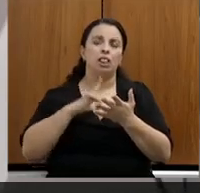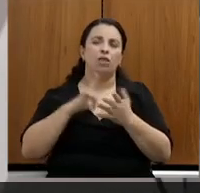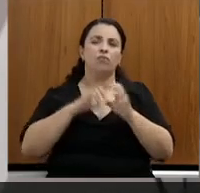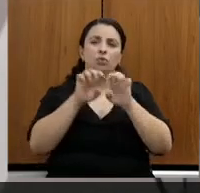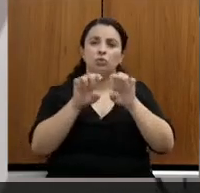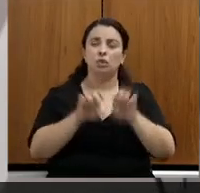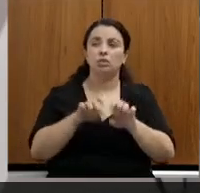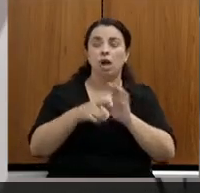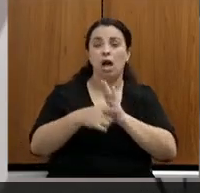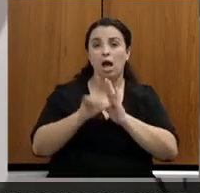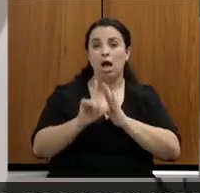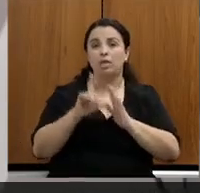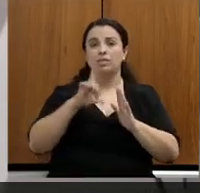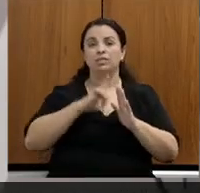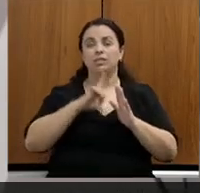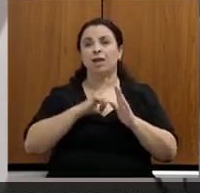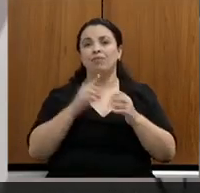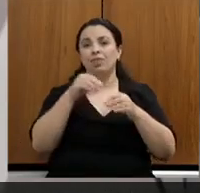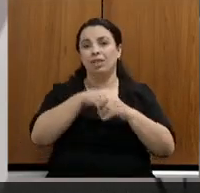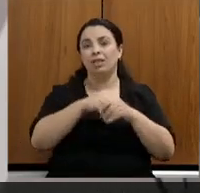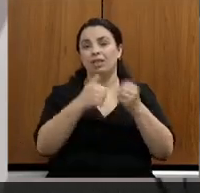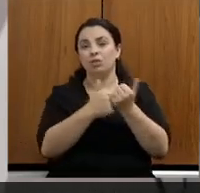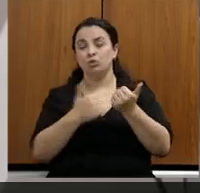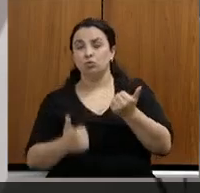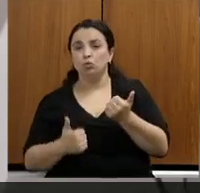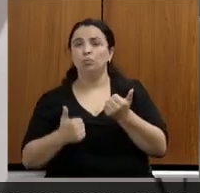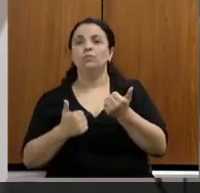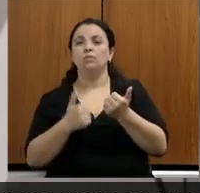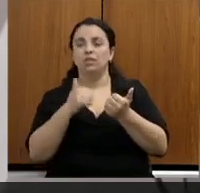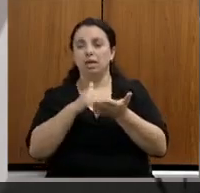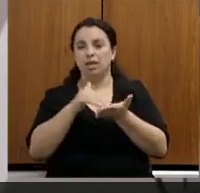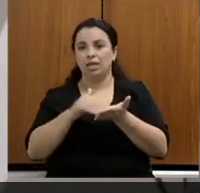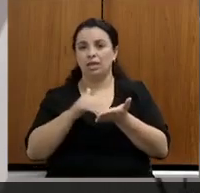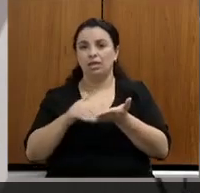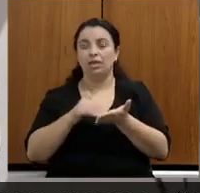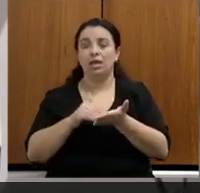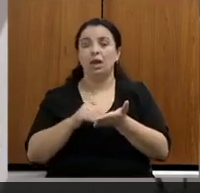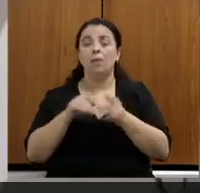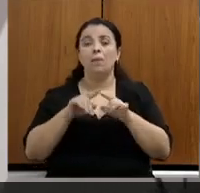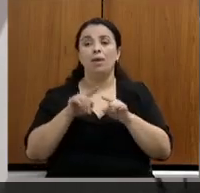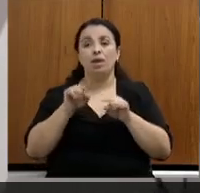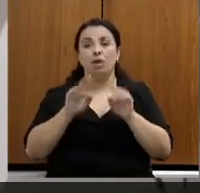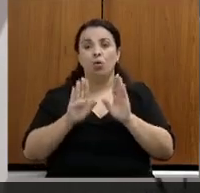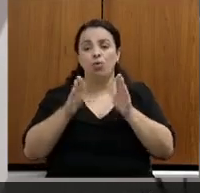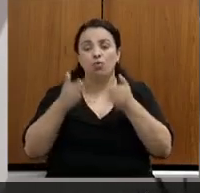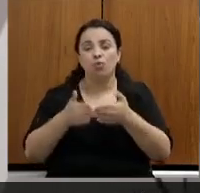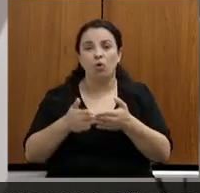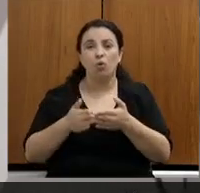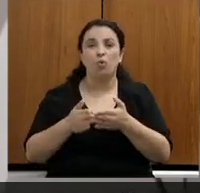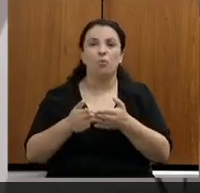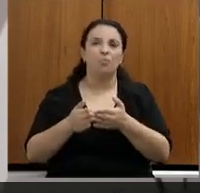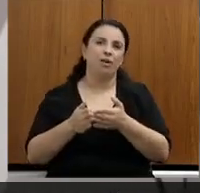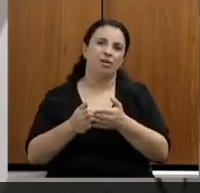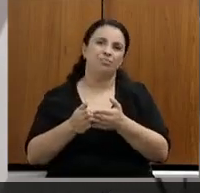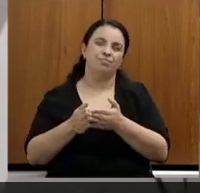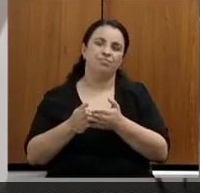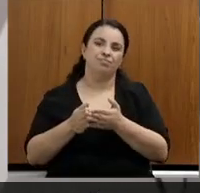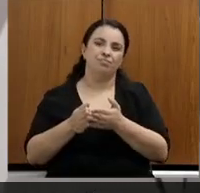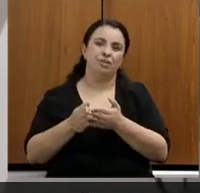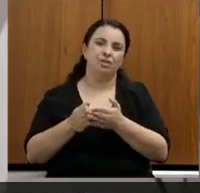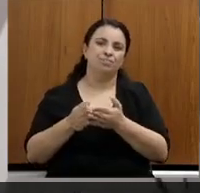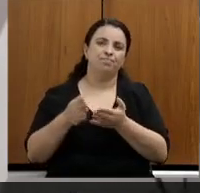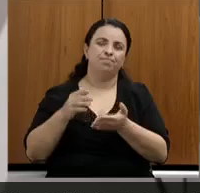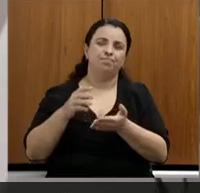estava na Subsecretaria de Fiscalização e com foco muito nos maus tratos, para a área de gestão ambiental, para que nós pudéssemos